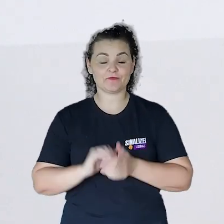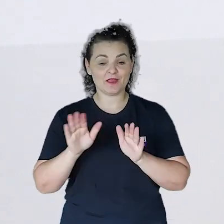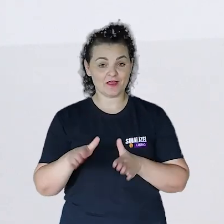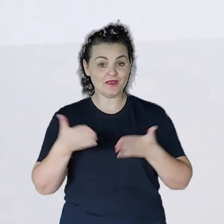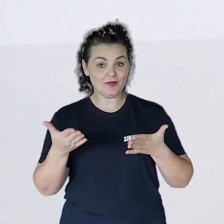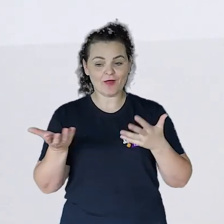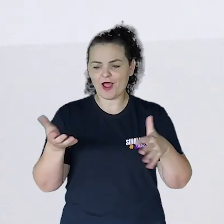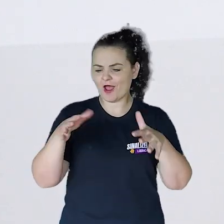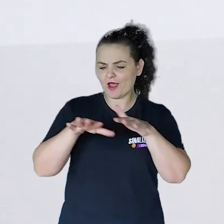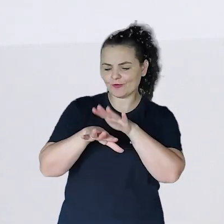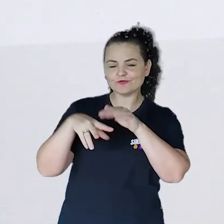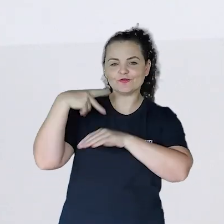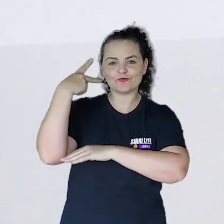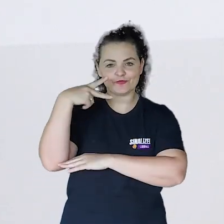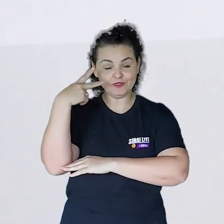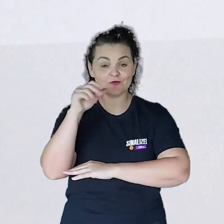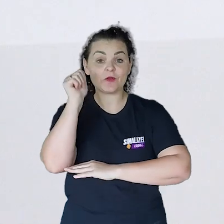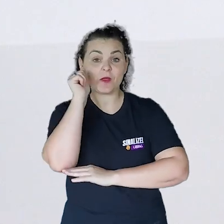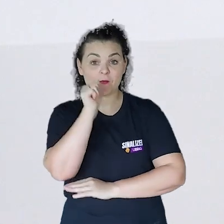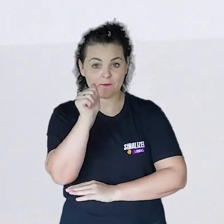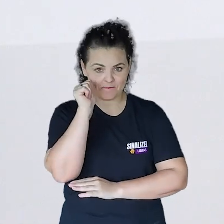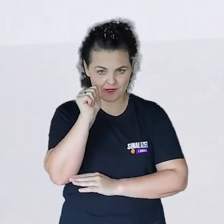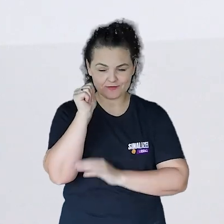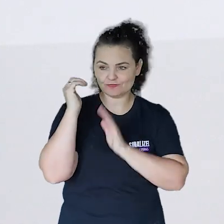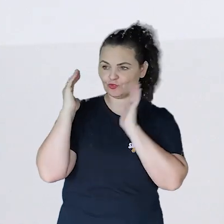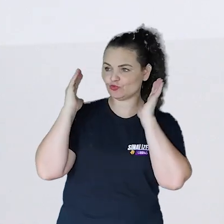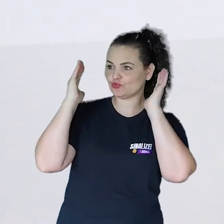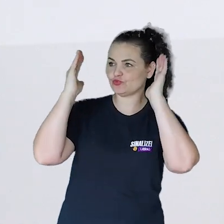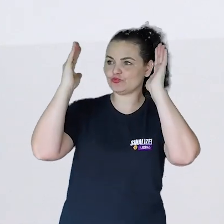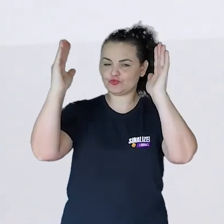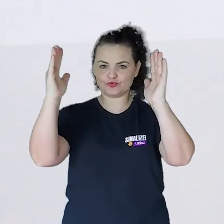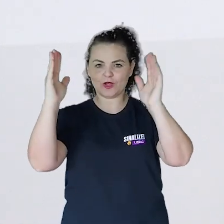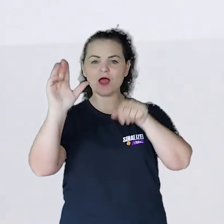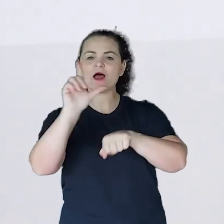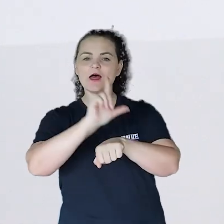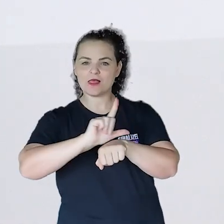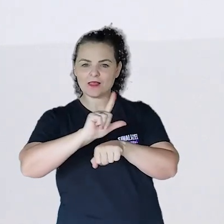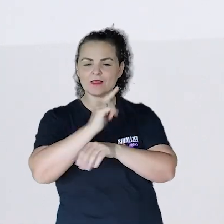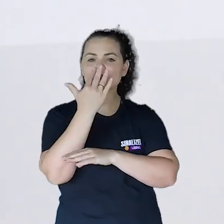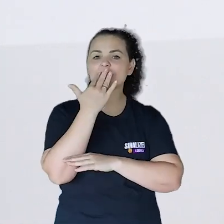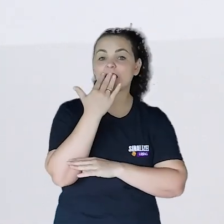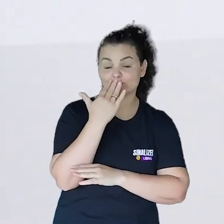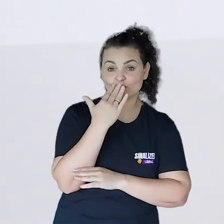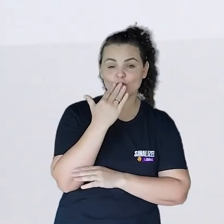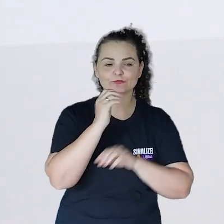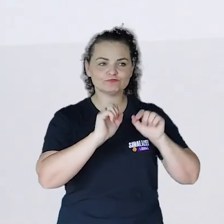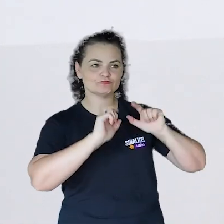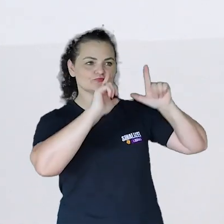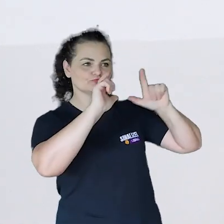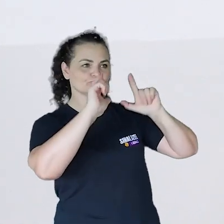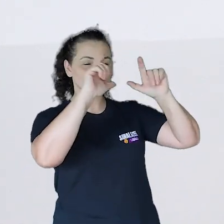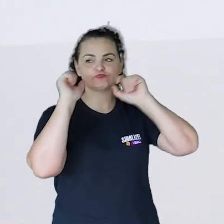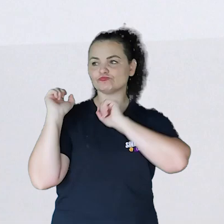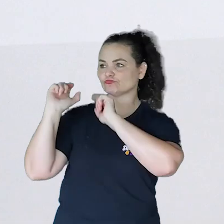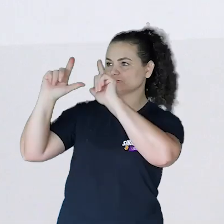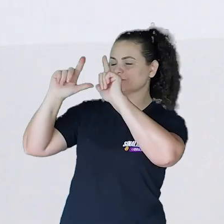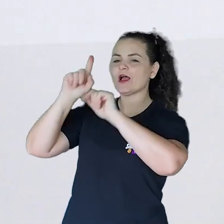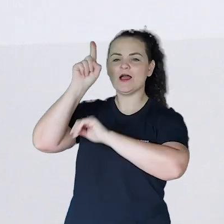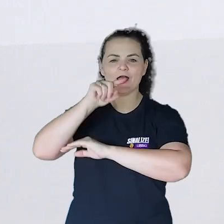A inclusão dessas vereadoras na Galeria Lilás é uma forma de nós